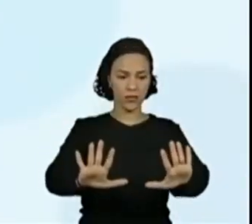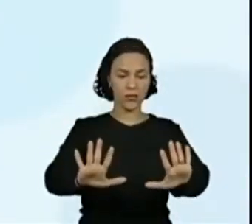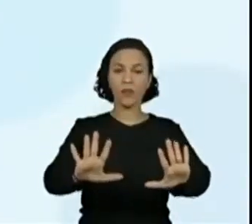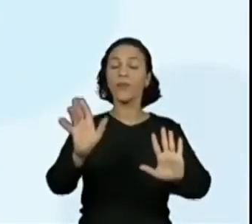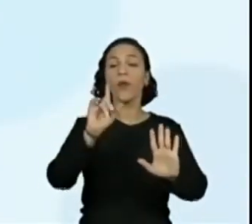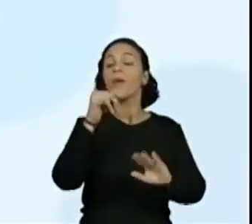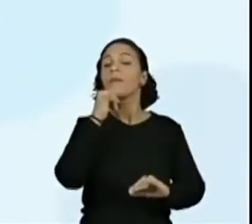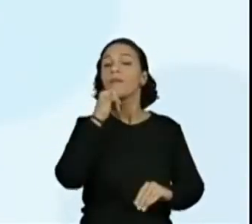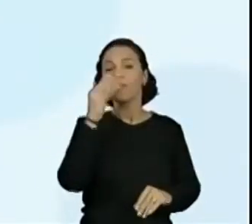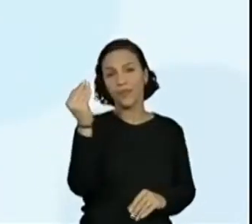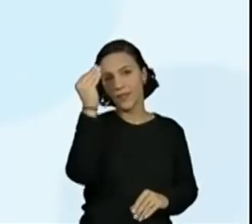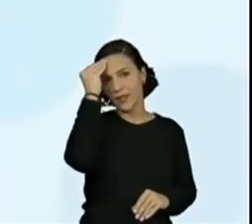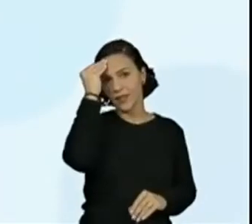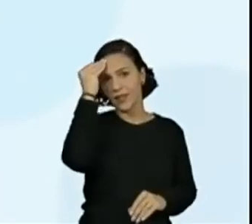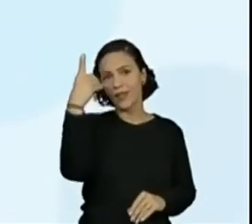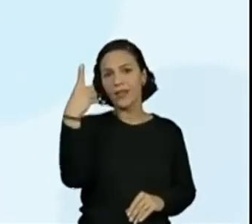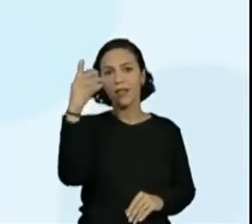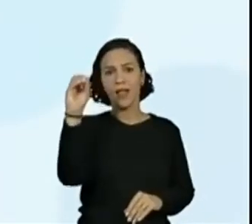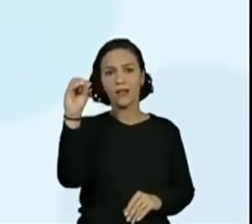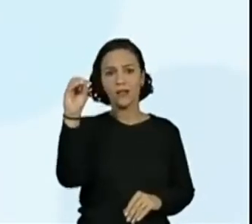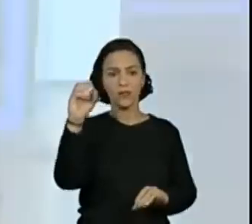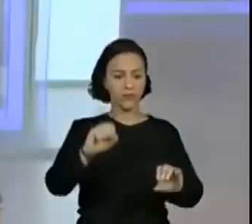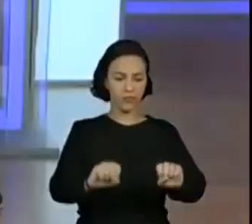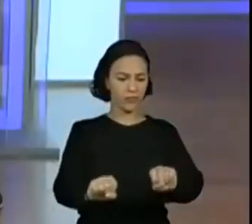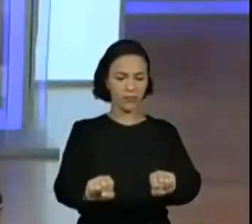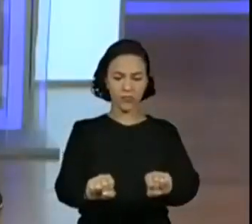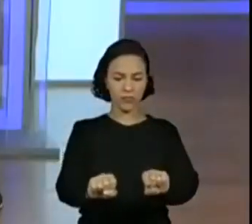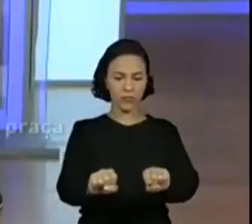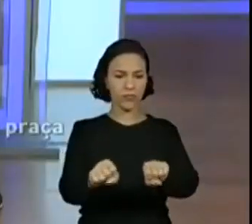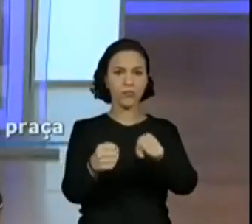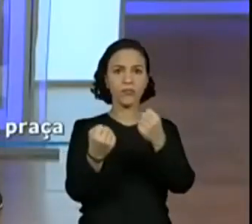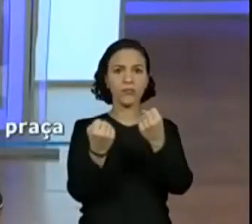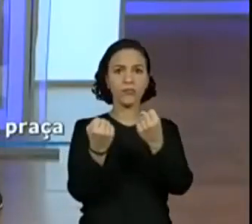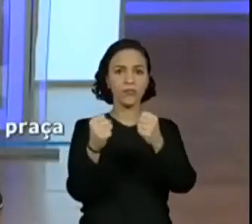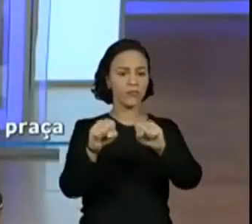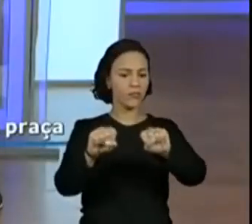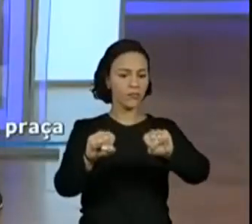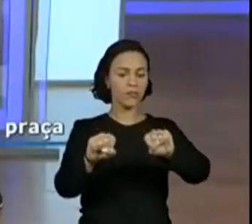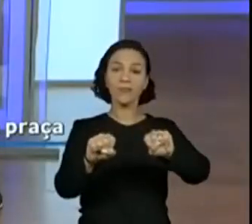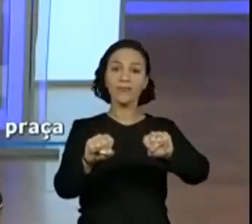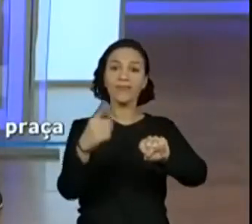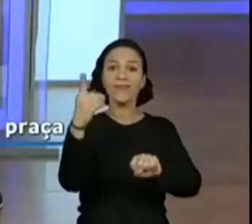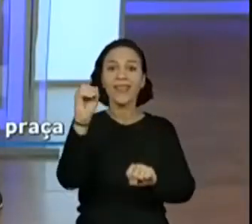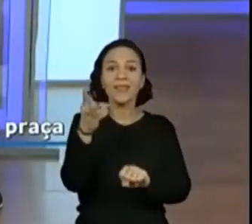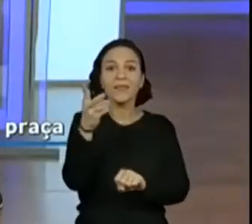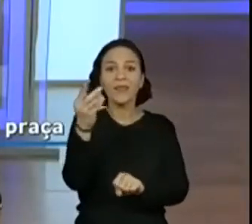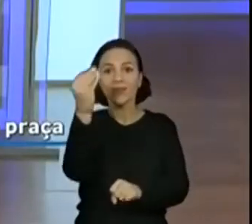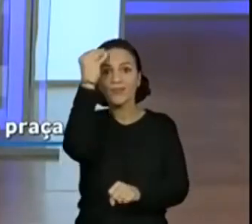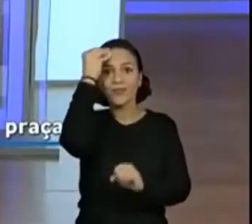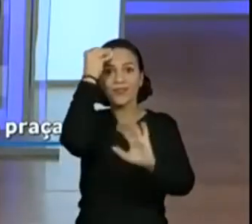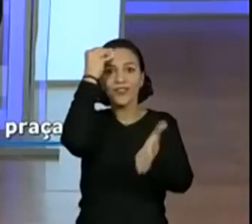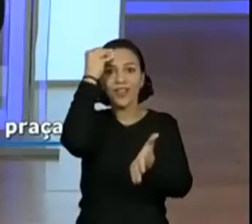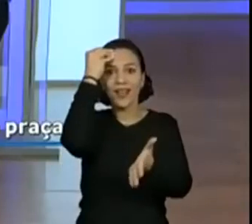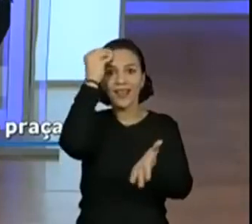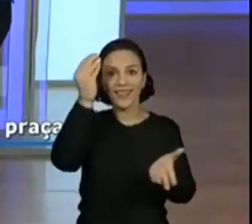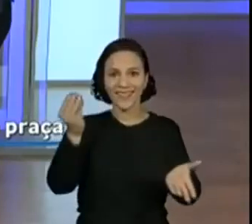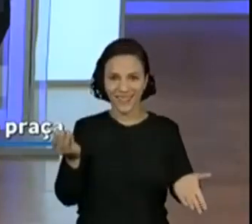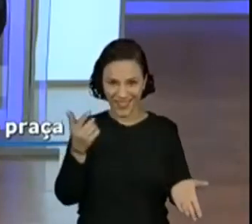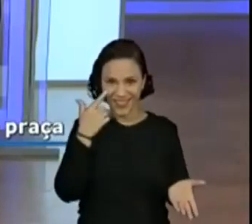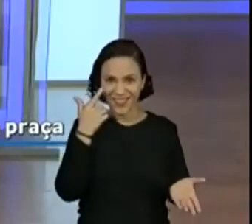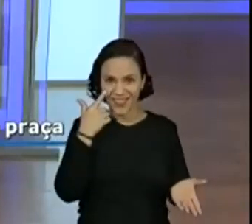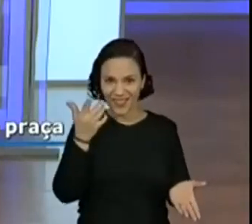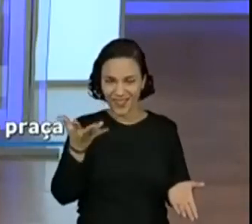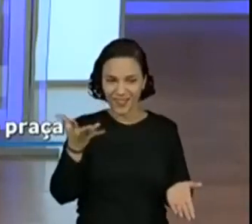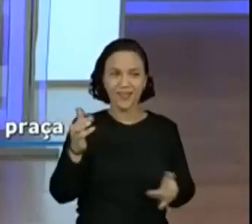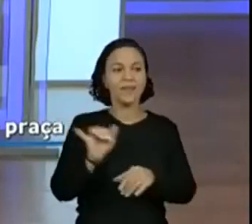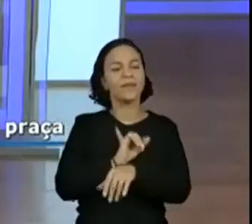não, 10 na cabeça e 0 na mão. Nada. Com quanto que eu fiquei? Com 10, porque estava aqui. Isso. Bom